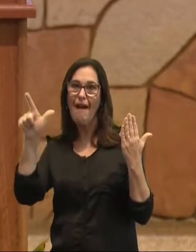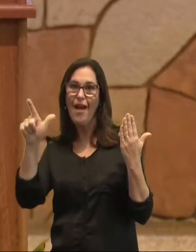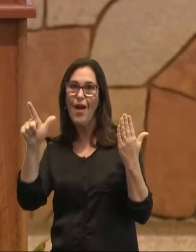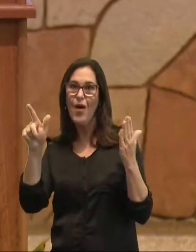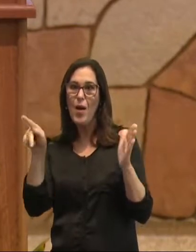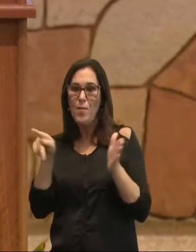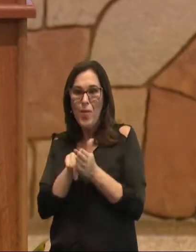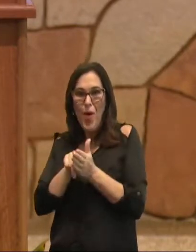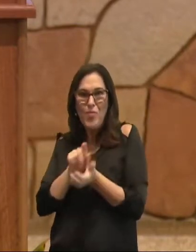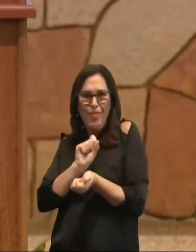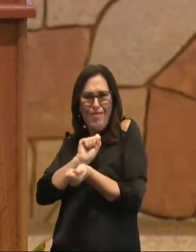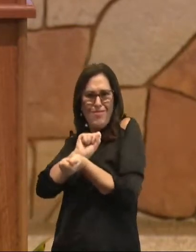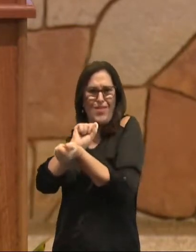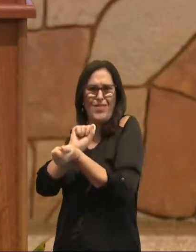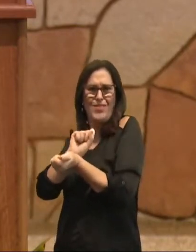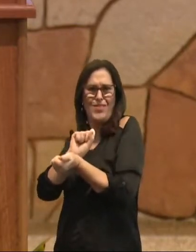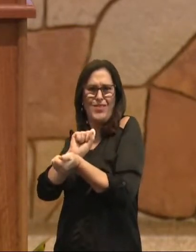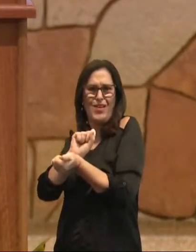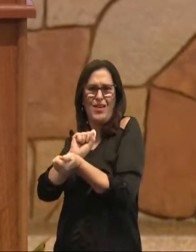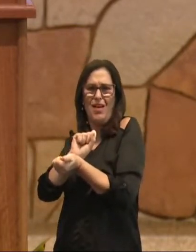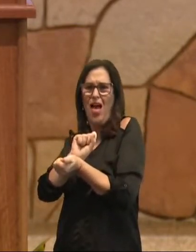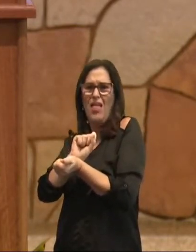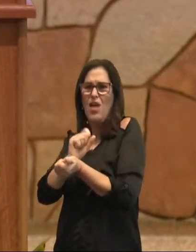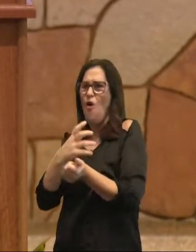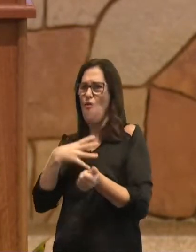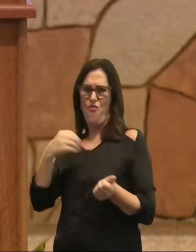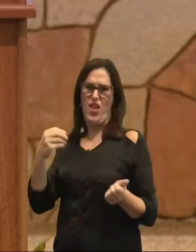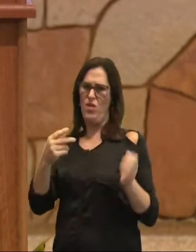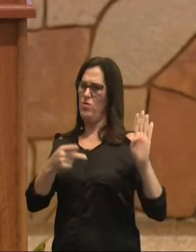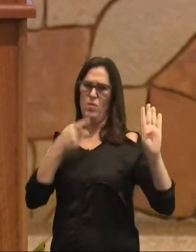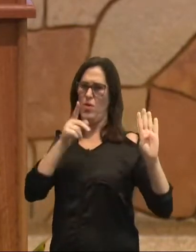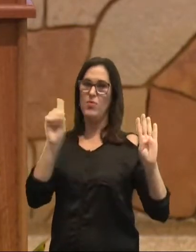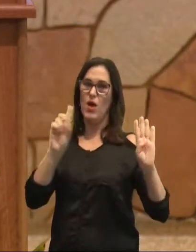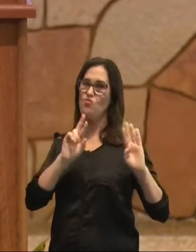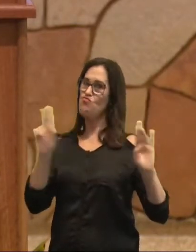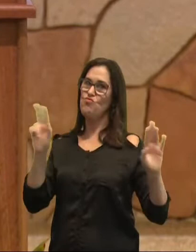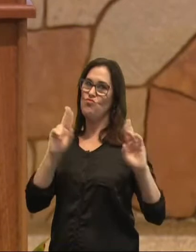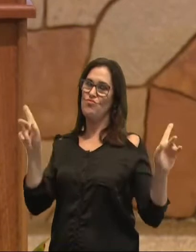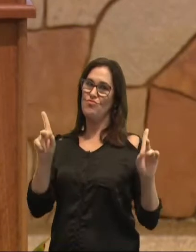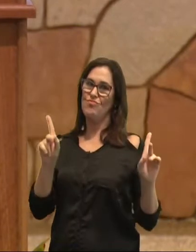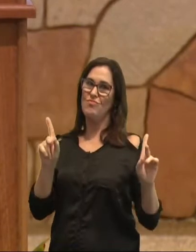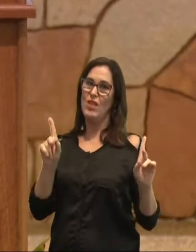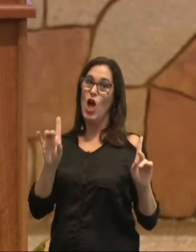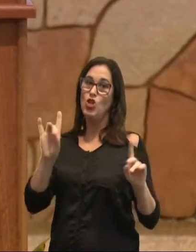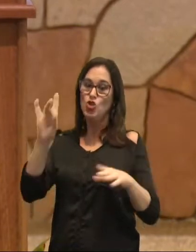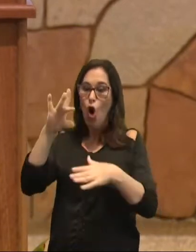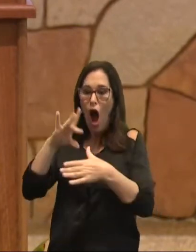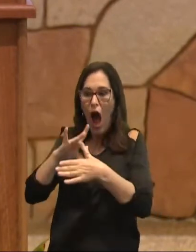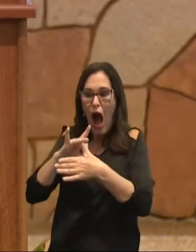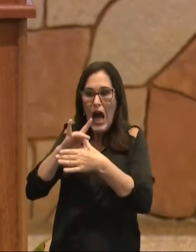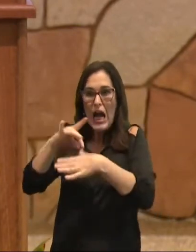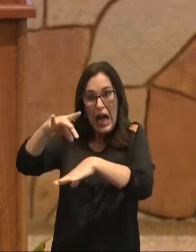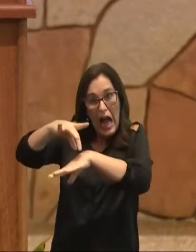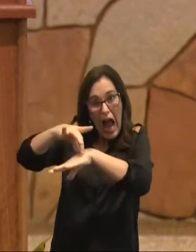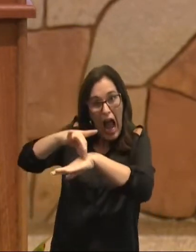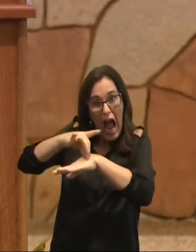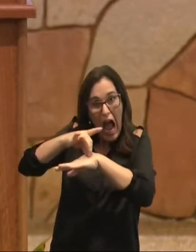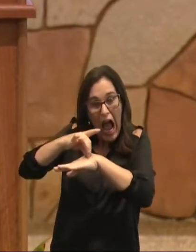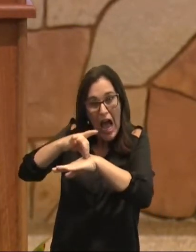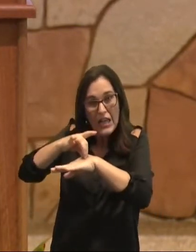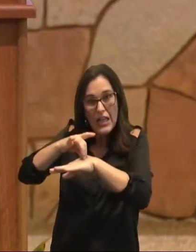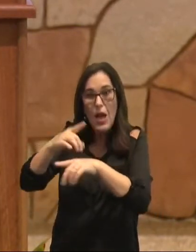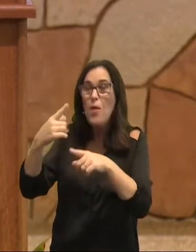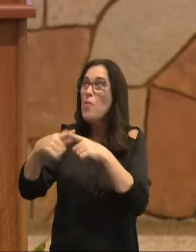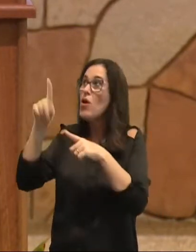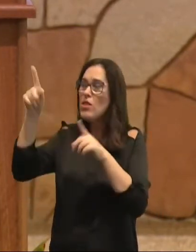escravidão, ele não foi filho da promessa, ele foi, filho de Abraão, somente segundo a carne, porque Deus havia prometido,